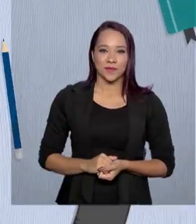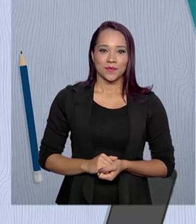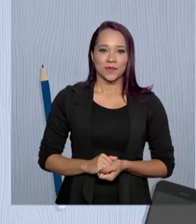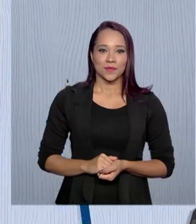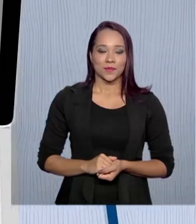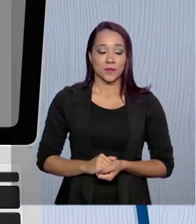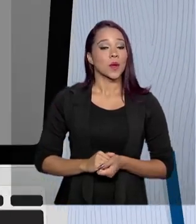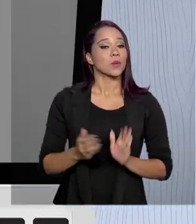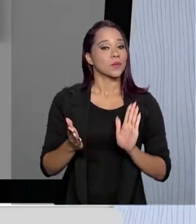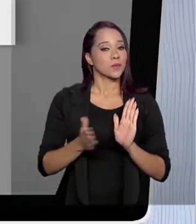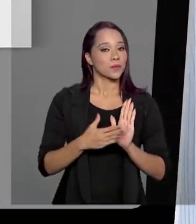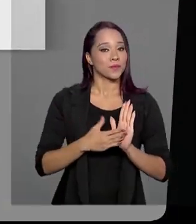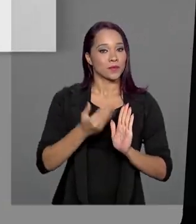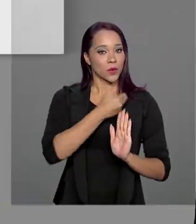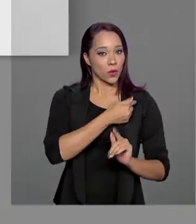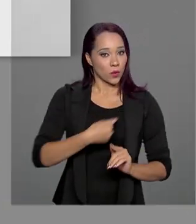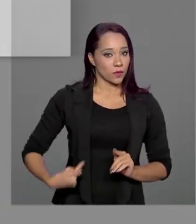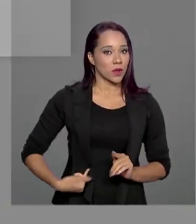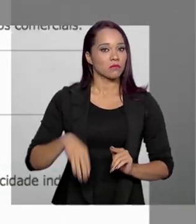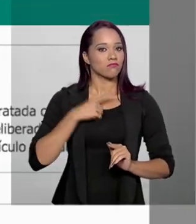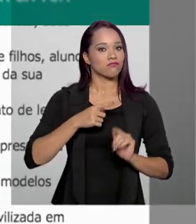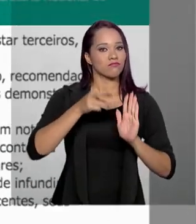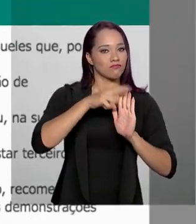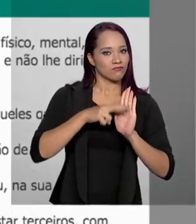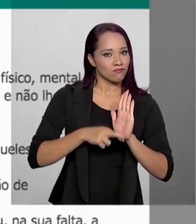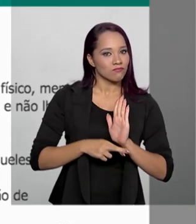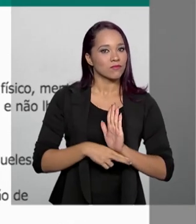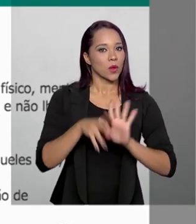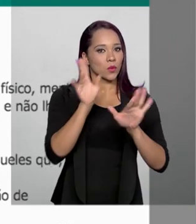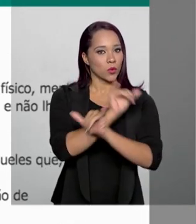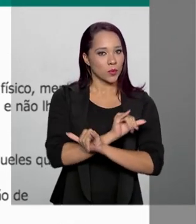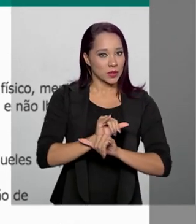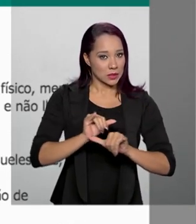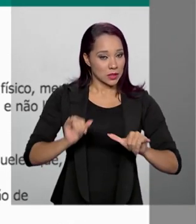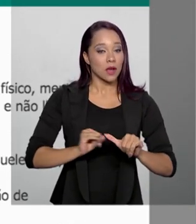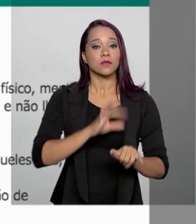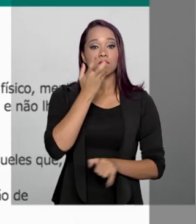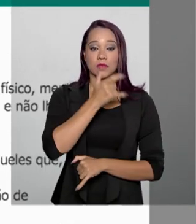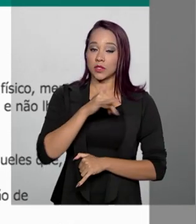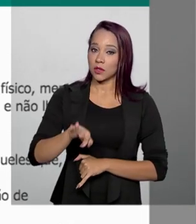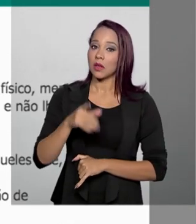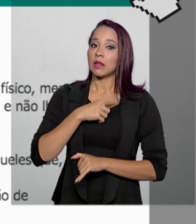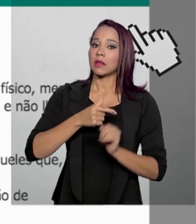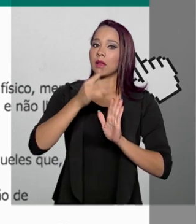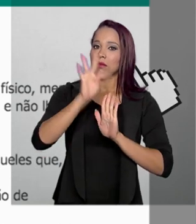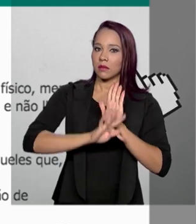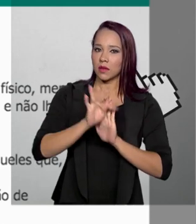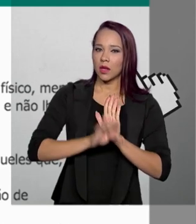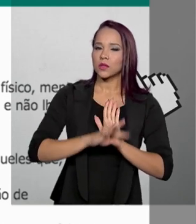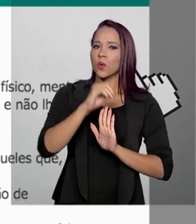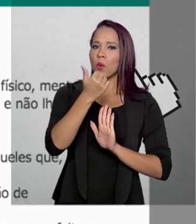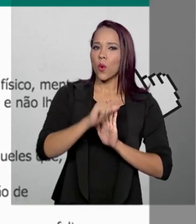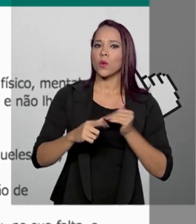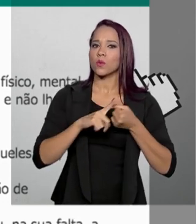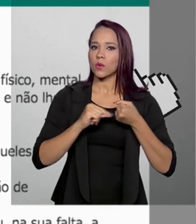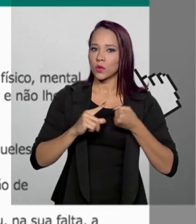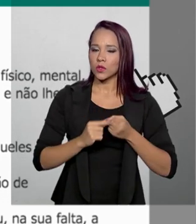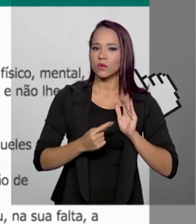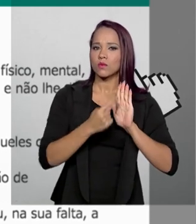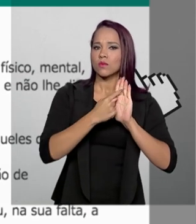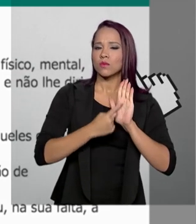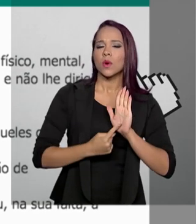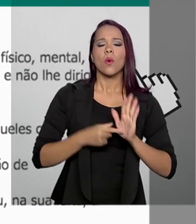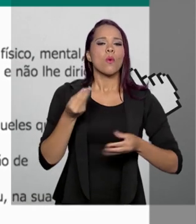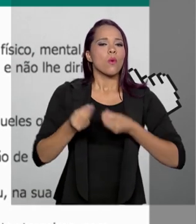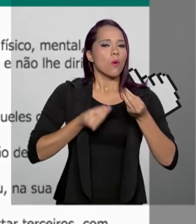A proposta do governo para regulamentar a publicidade infantil está em um texto com 11 artigos que indicam